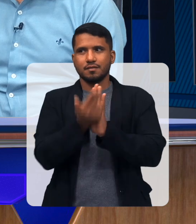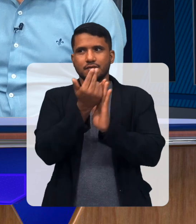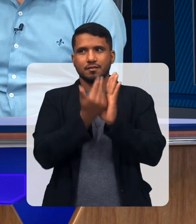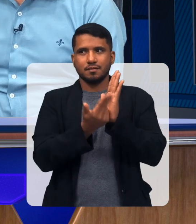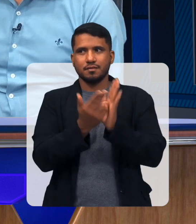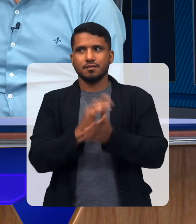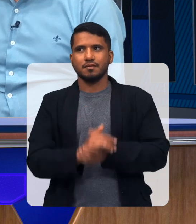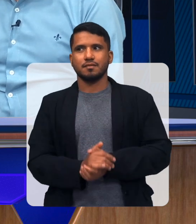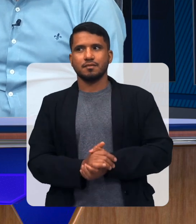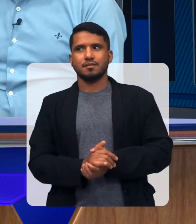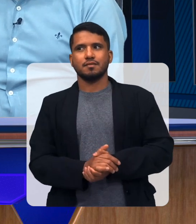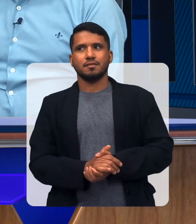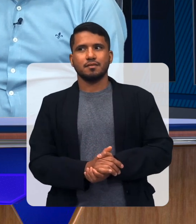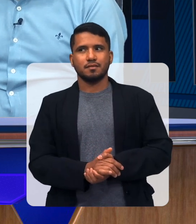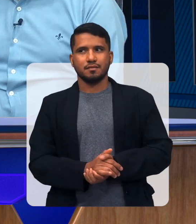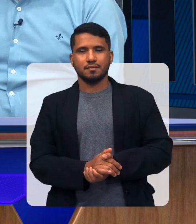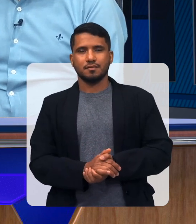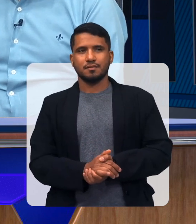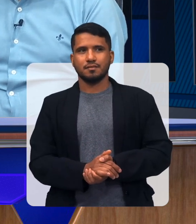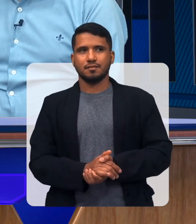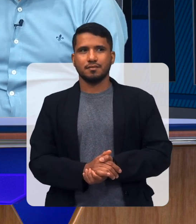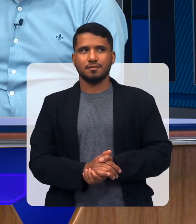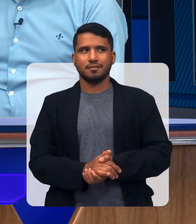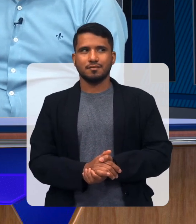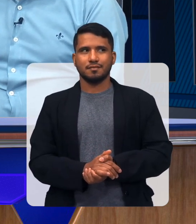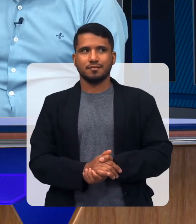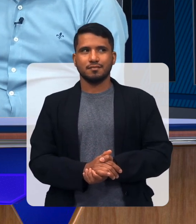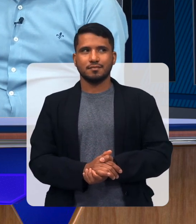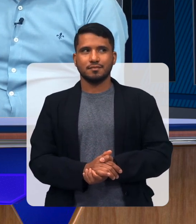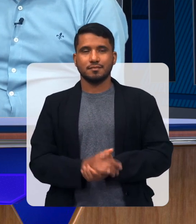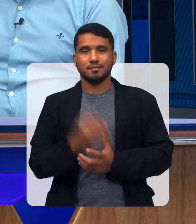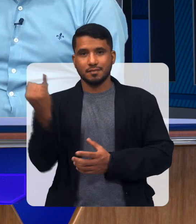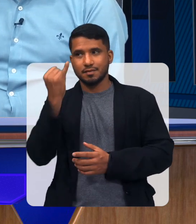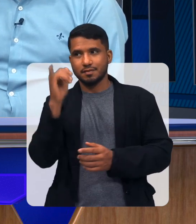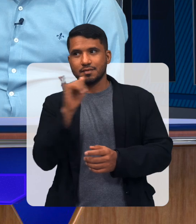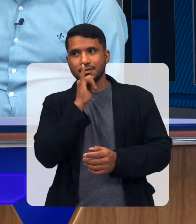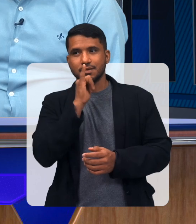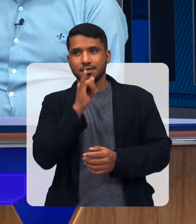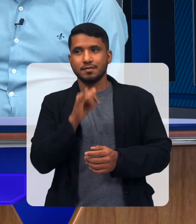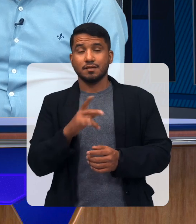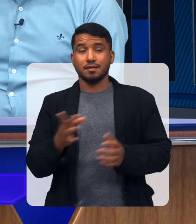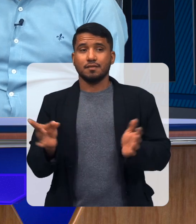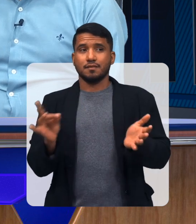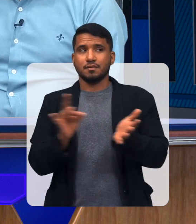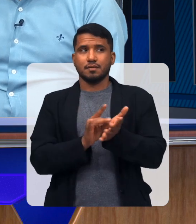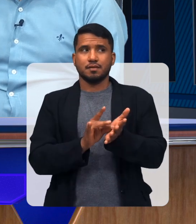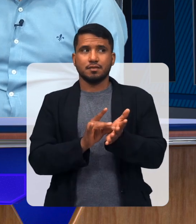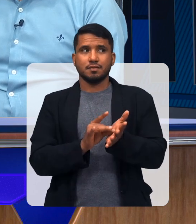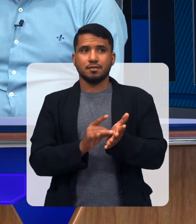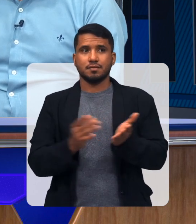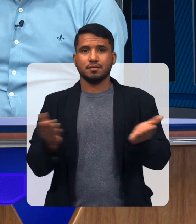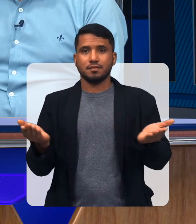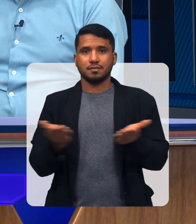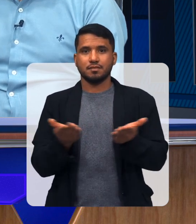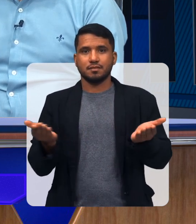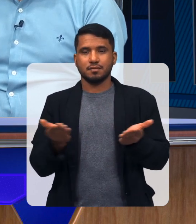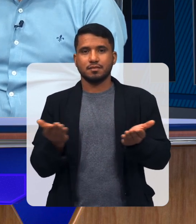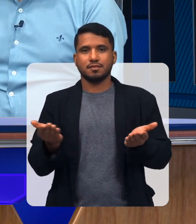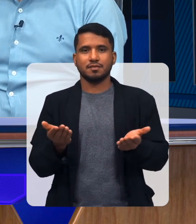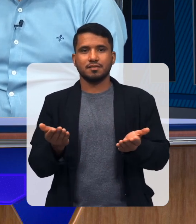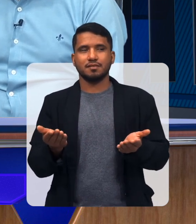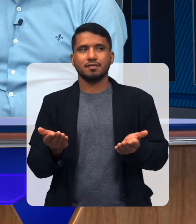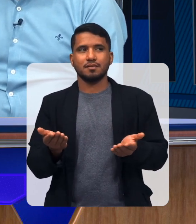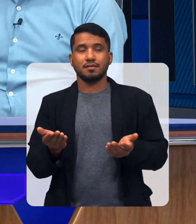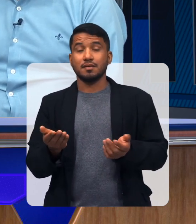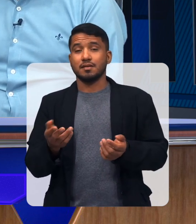pintura Da arte Isso é importante Por exemplo Qual é a realidade Hoje você estava falando Da